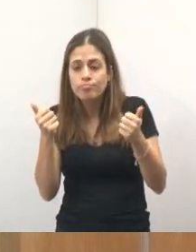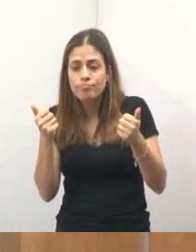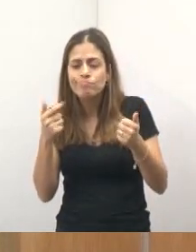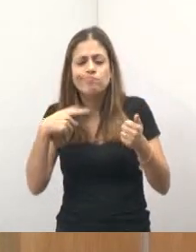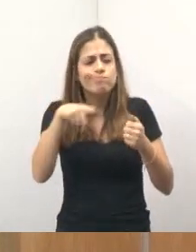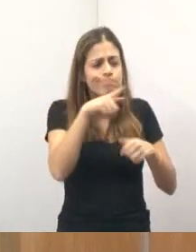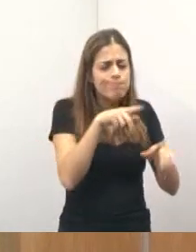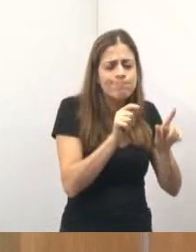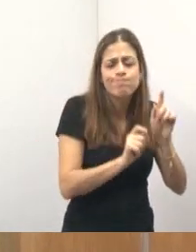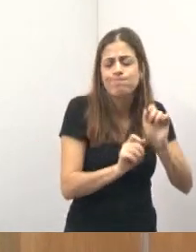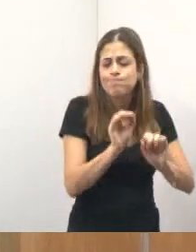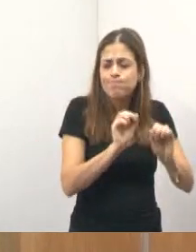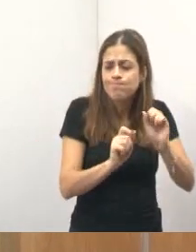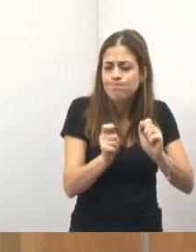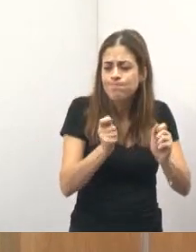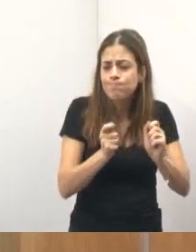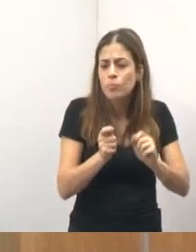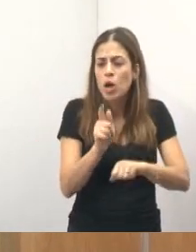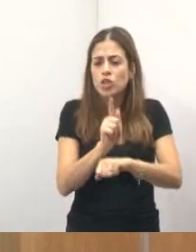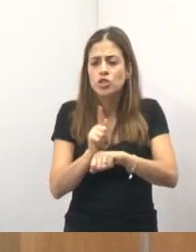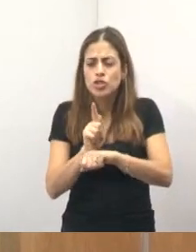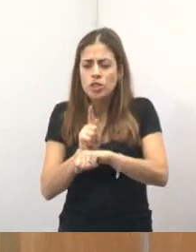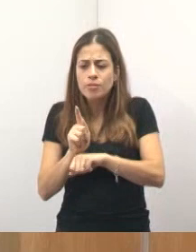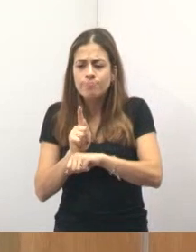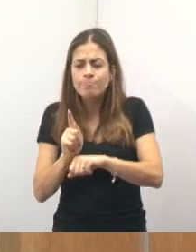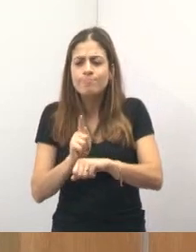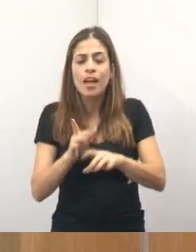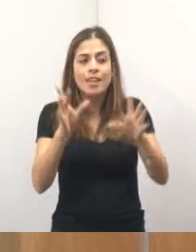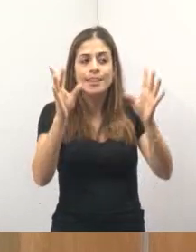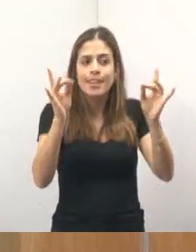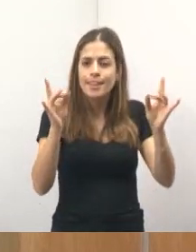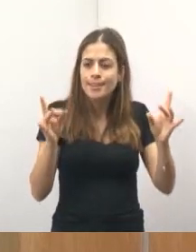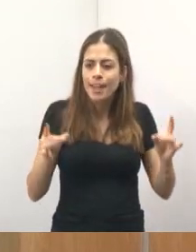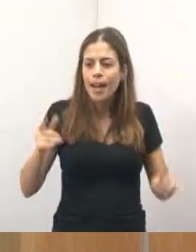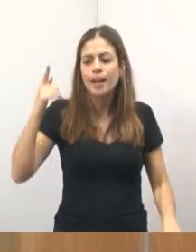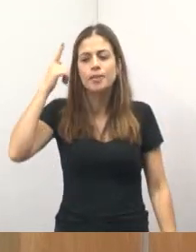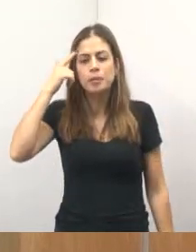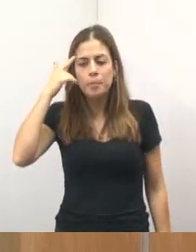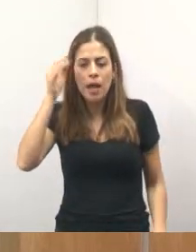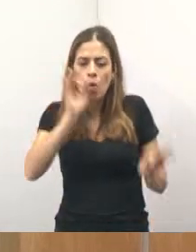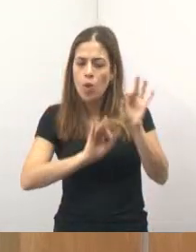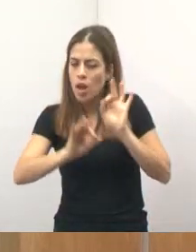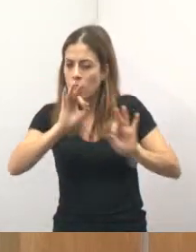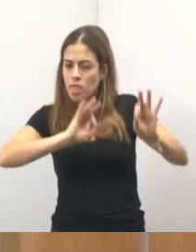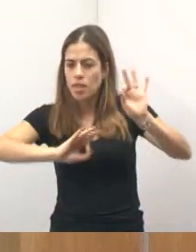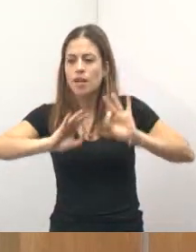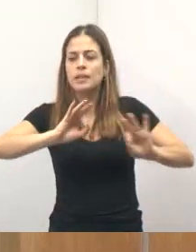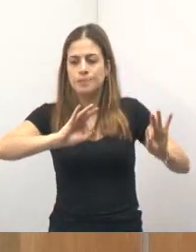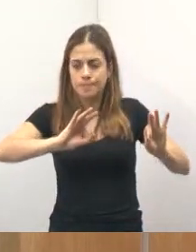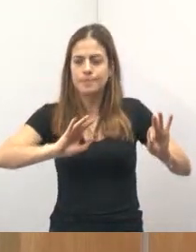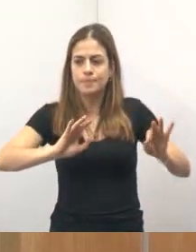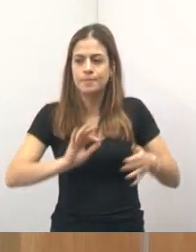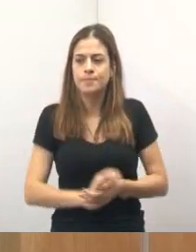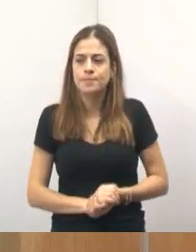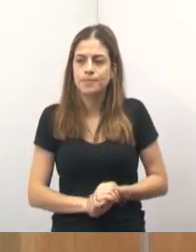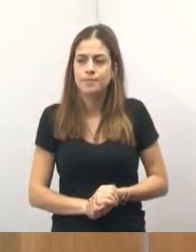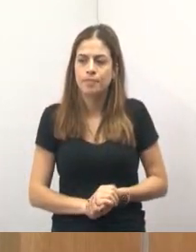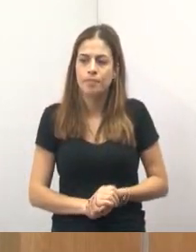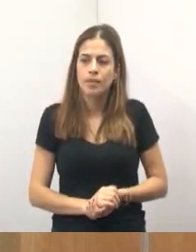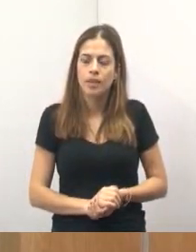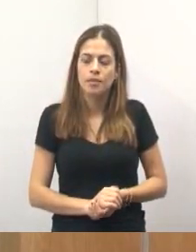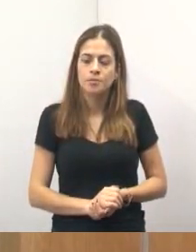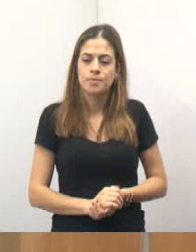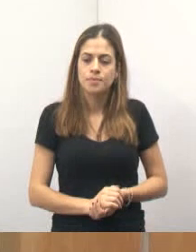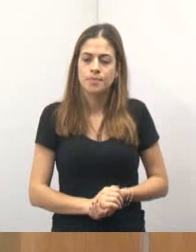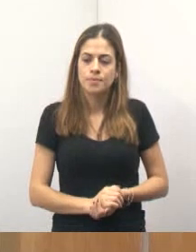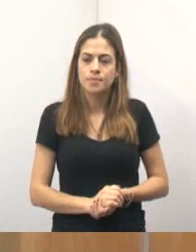todo mundo pensa ali no evento com detalhismo para poder receber nos espaços públicos de forma qualitativa os nossos munícipes.